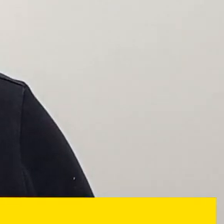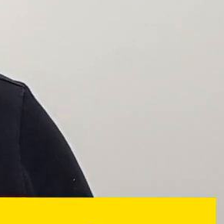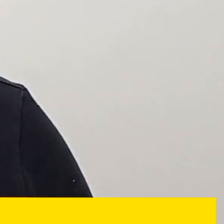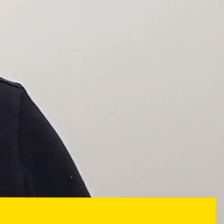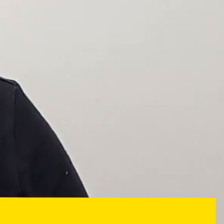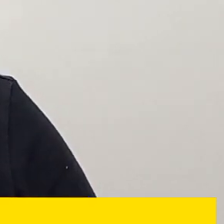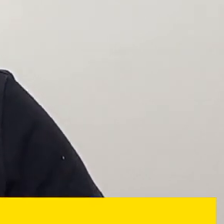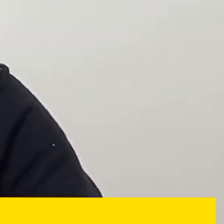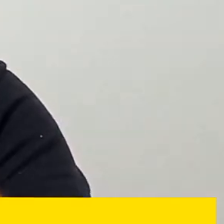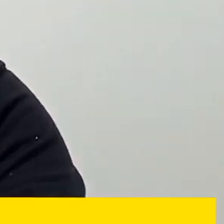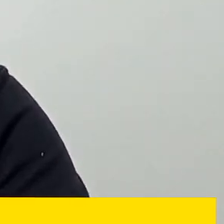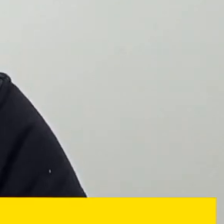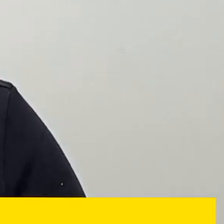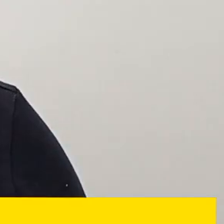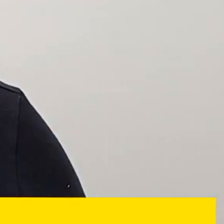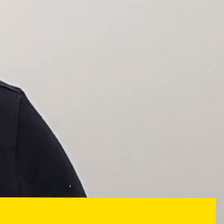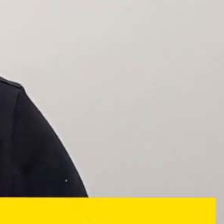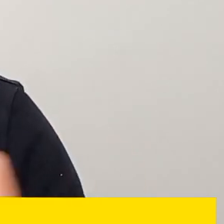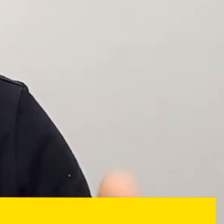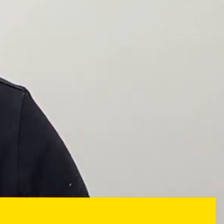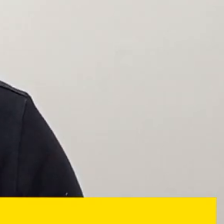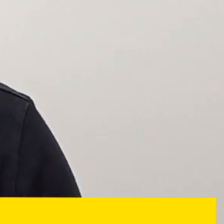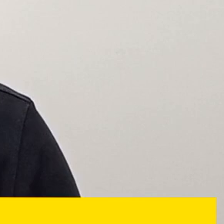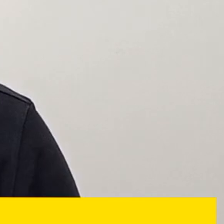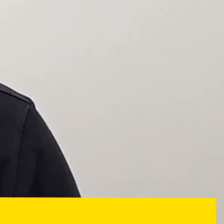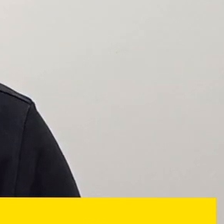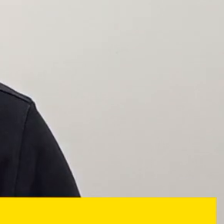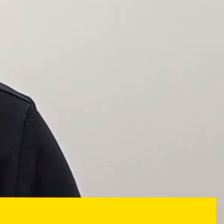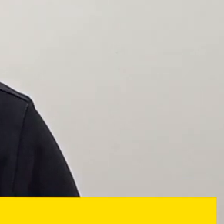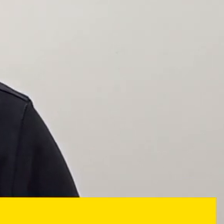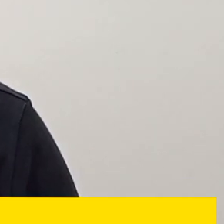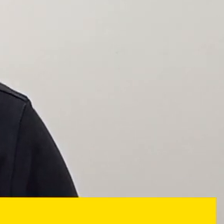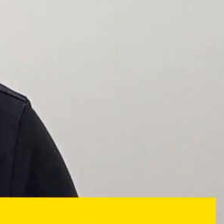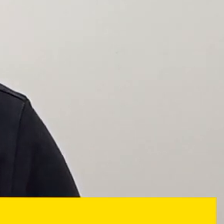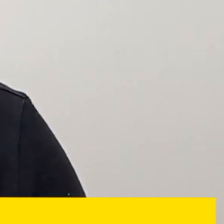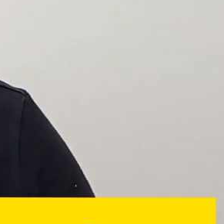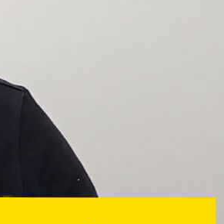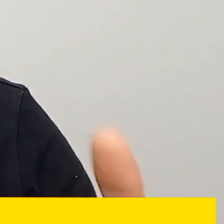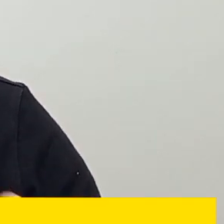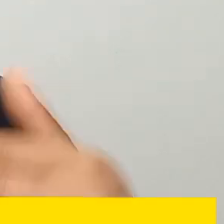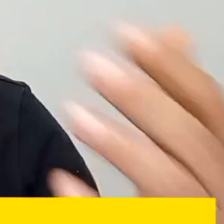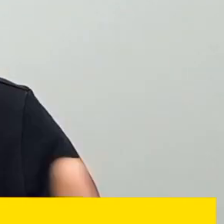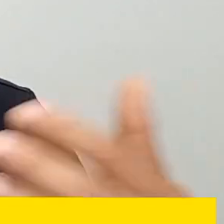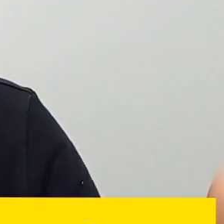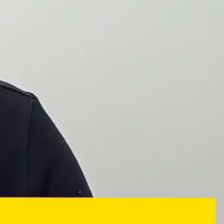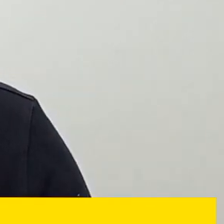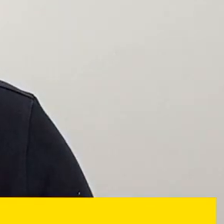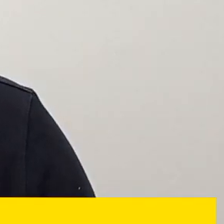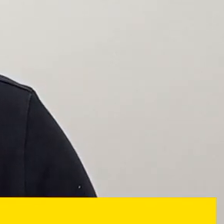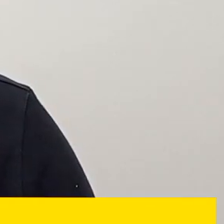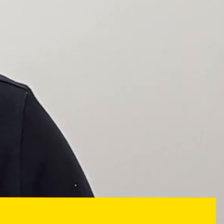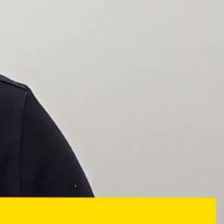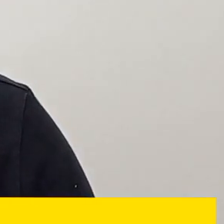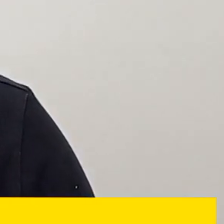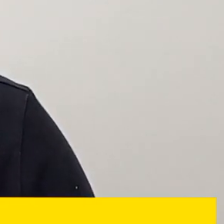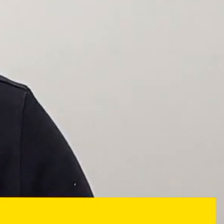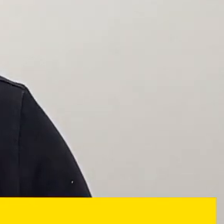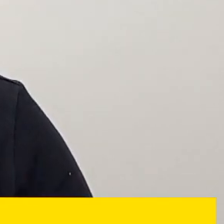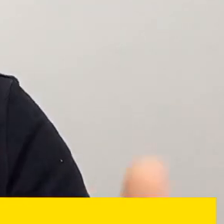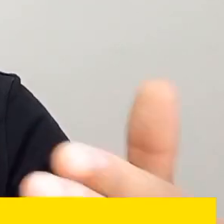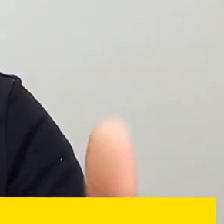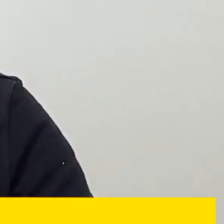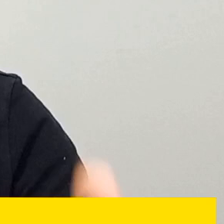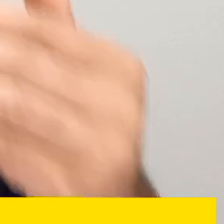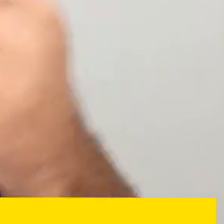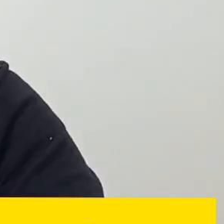a fazer o jogo, a indicar também, quem sabe você não consegue fazer uma renda extra, como centenas e centenas de pessoas estão conseguindo